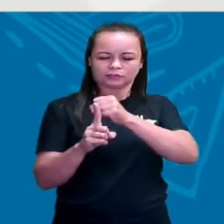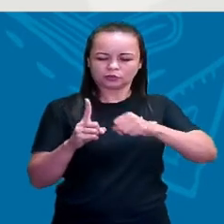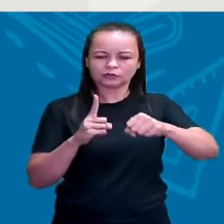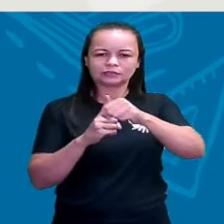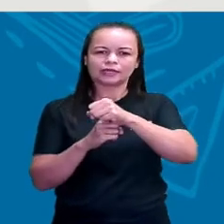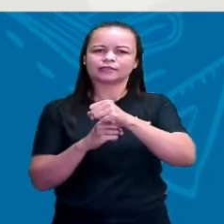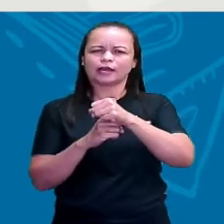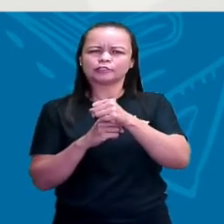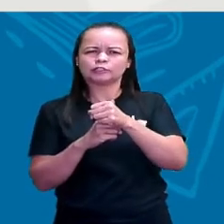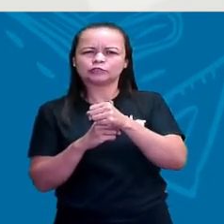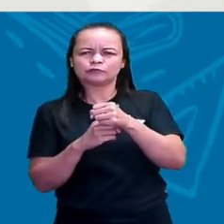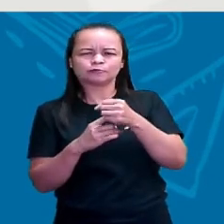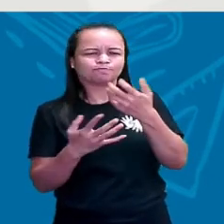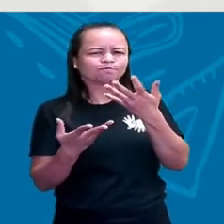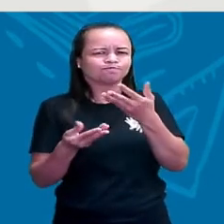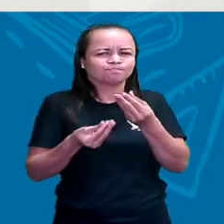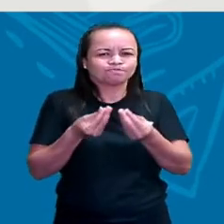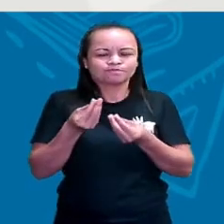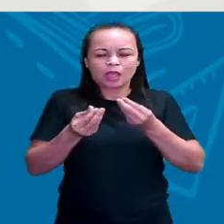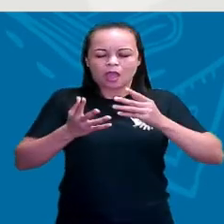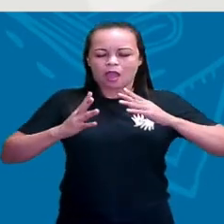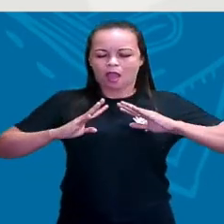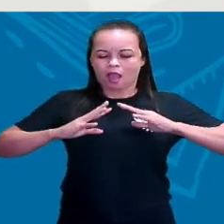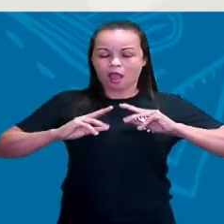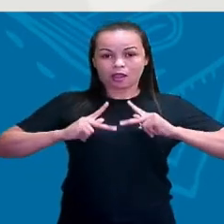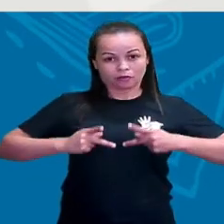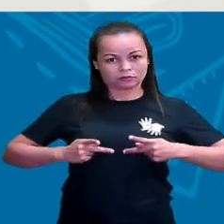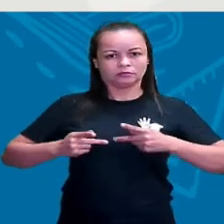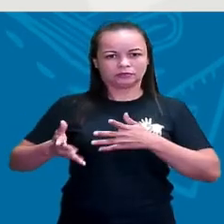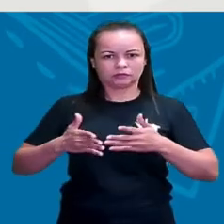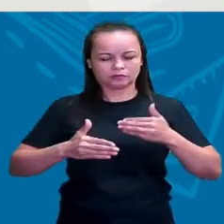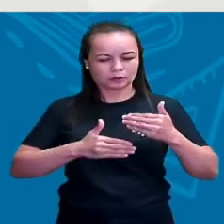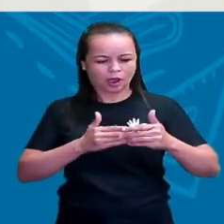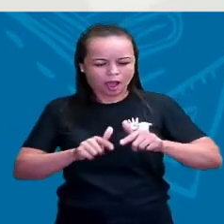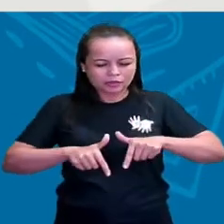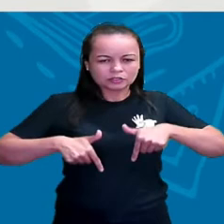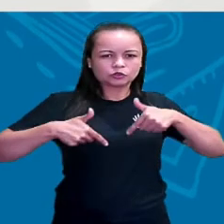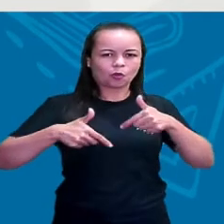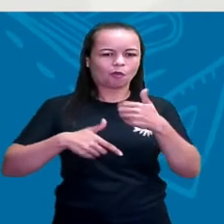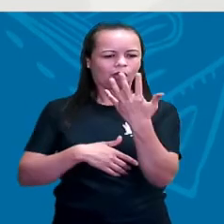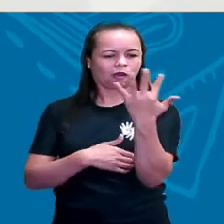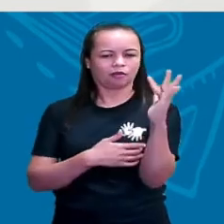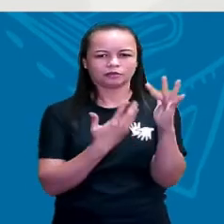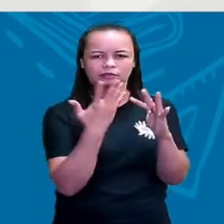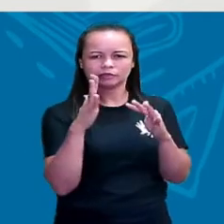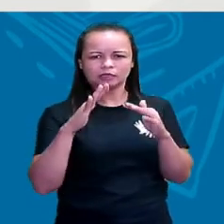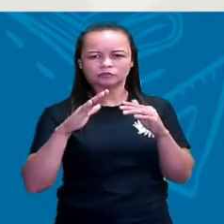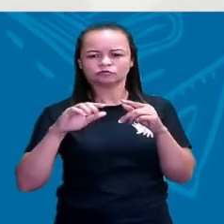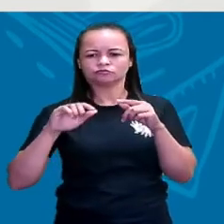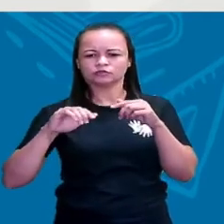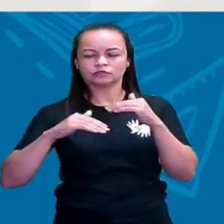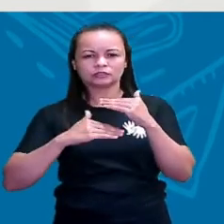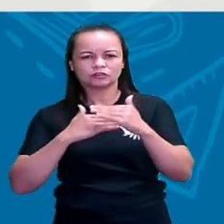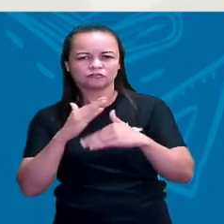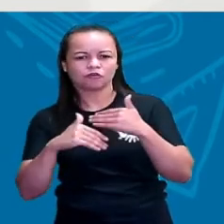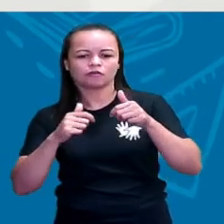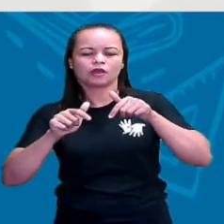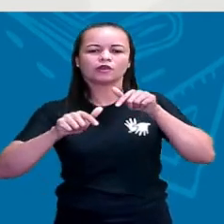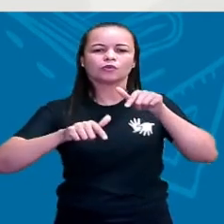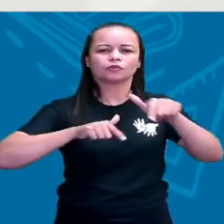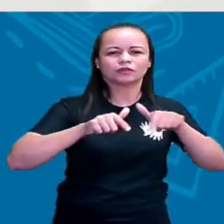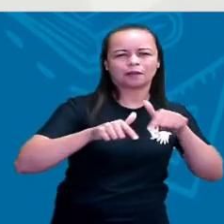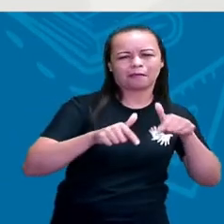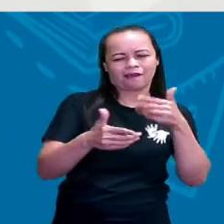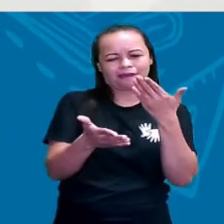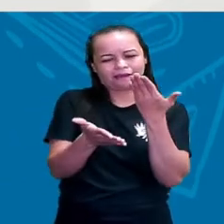complexa. Ou seja, o ser humano vai criando mais ações nessa natureza. Vai desenvolvendo o trabalho, vai desenvolvendo o